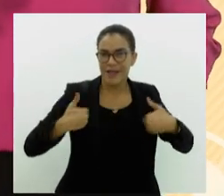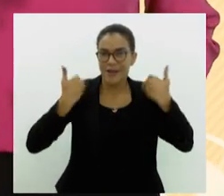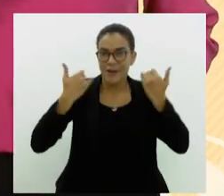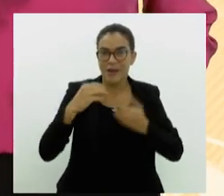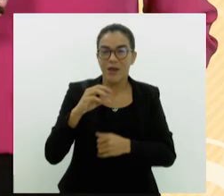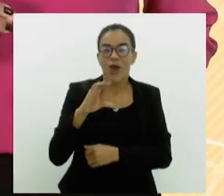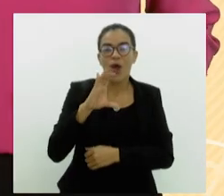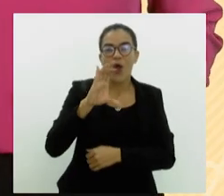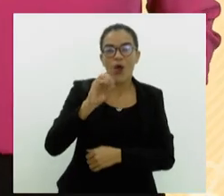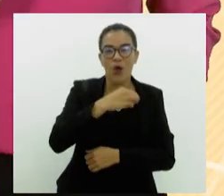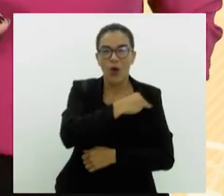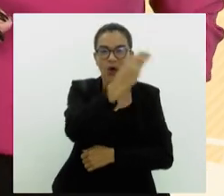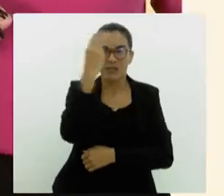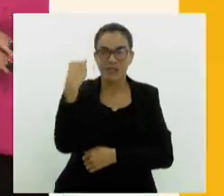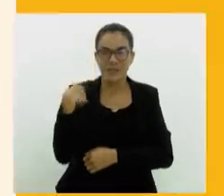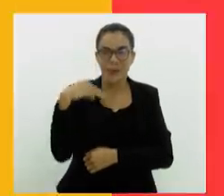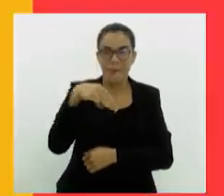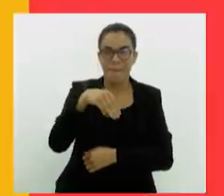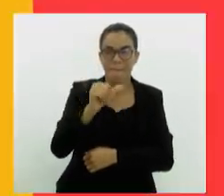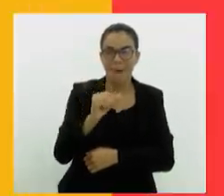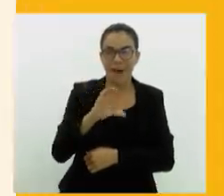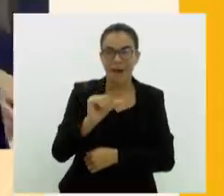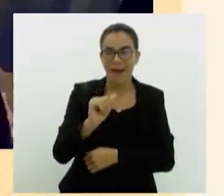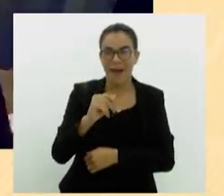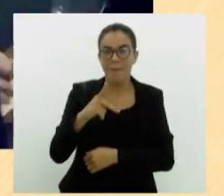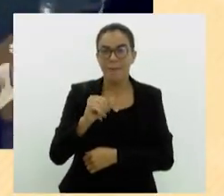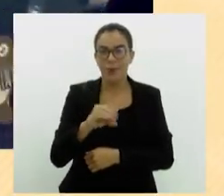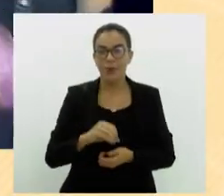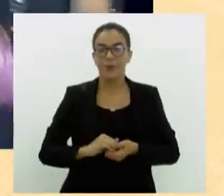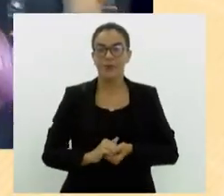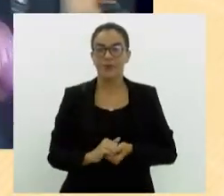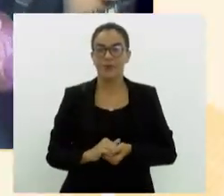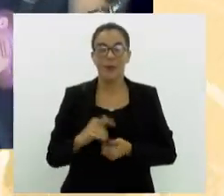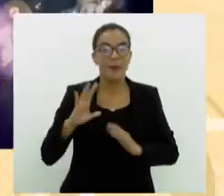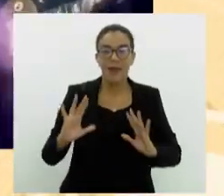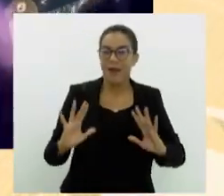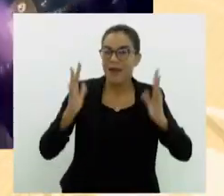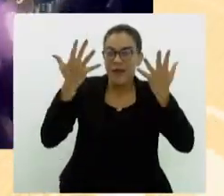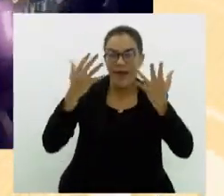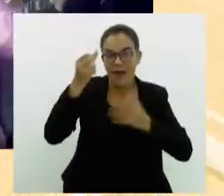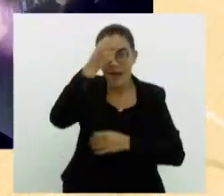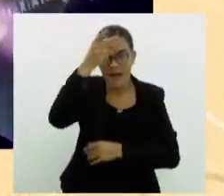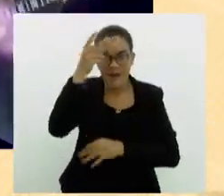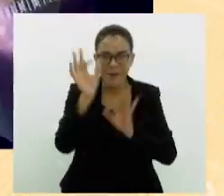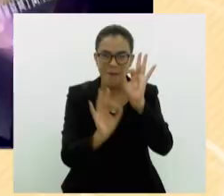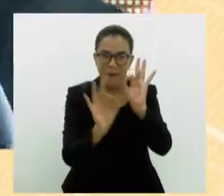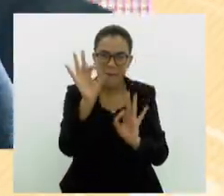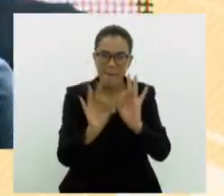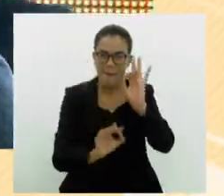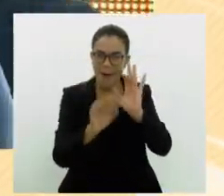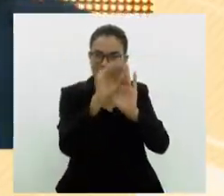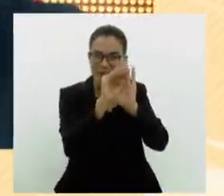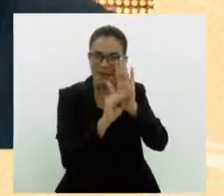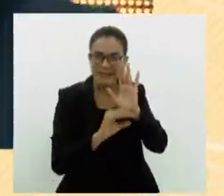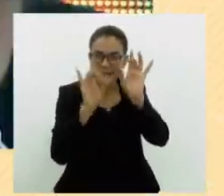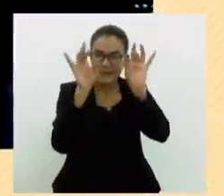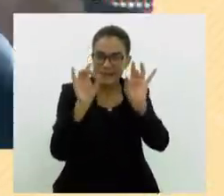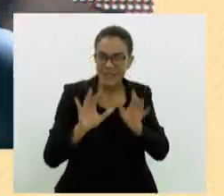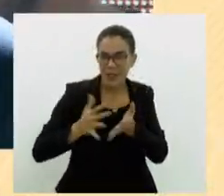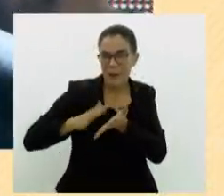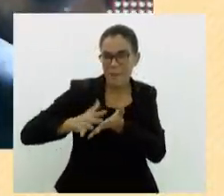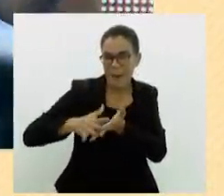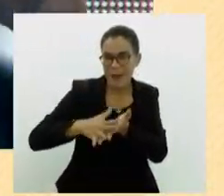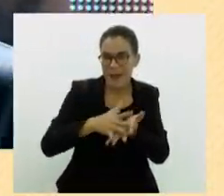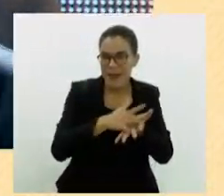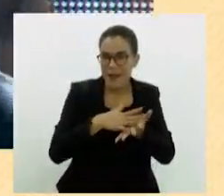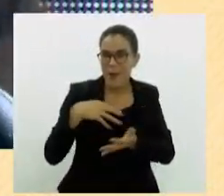de Macabu está completando 72 anos. E para comemorar, a Prefeitura preparou uma agenda especial com shows de pagode,